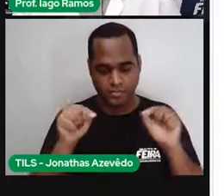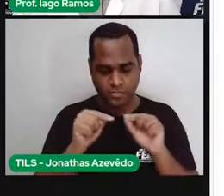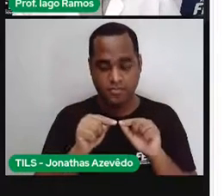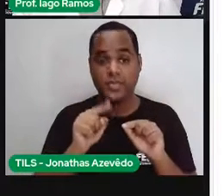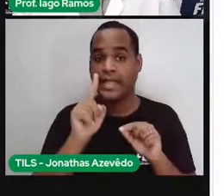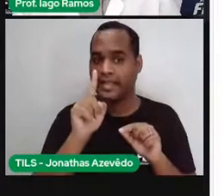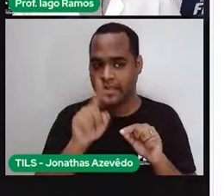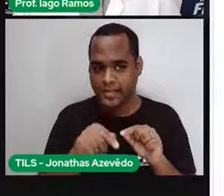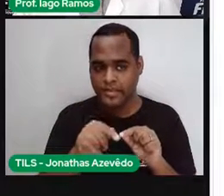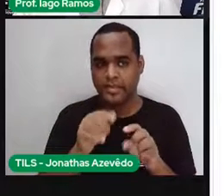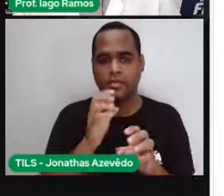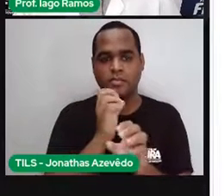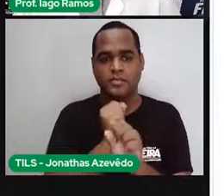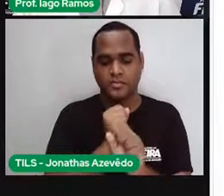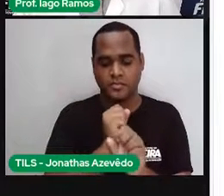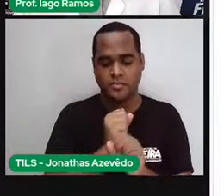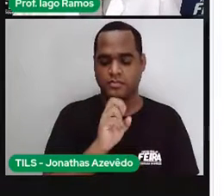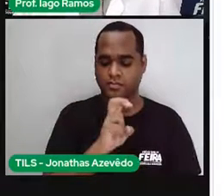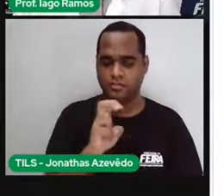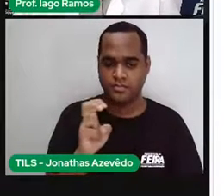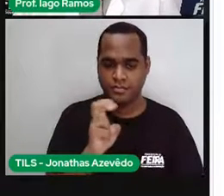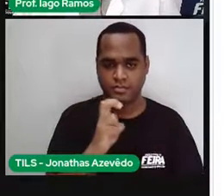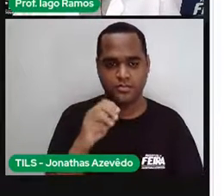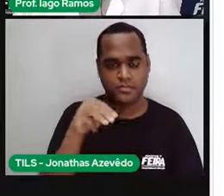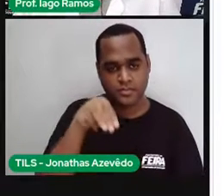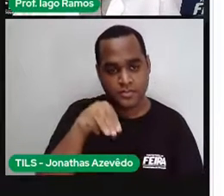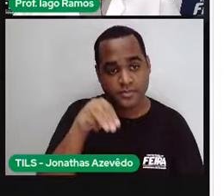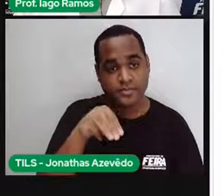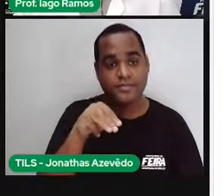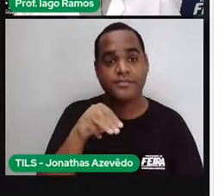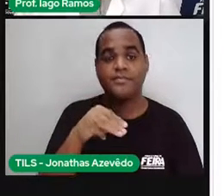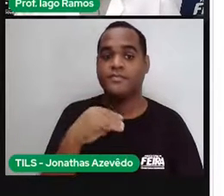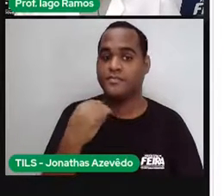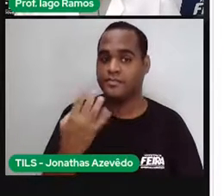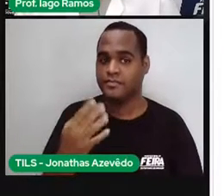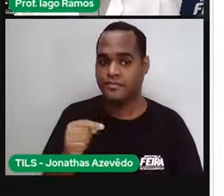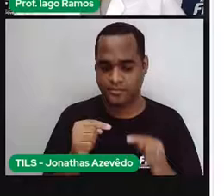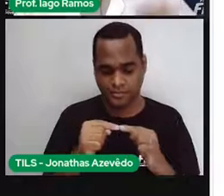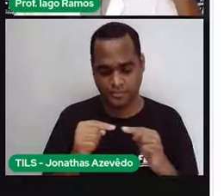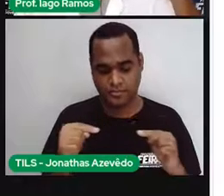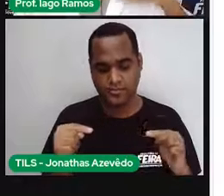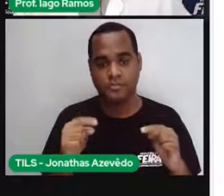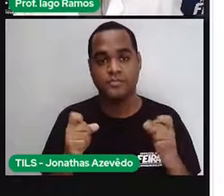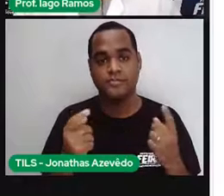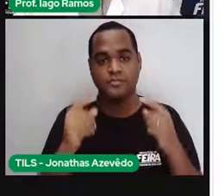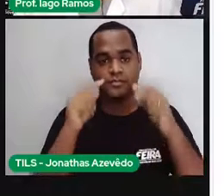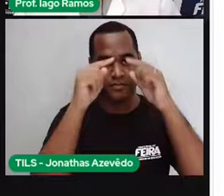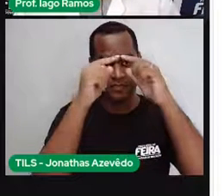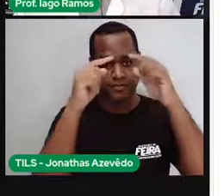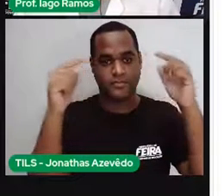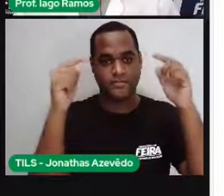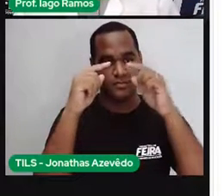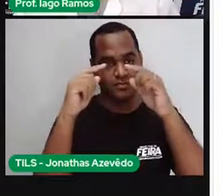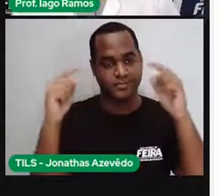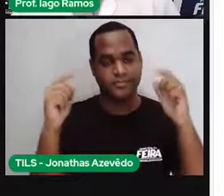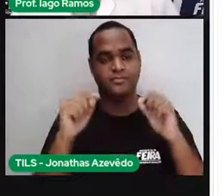esse com essa medida vai ter esse lado vai ter essa mesma medida tanto em cima quanto embaixo